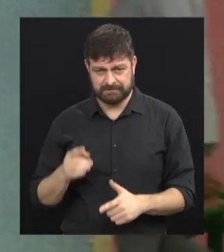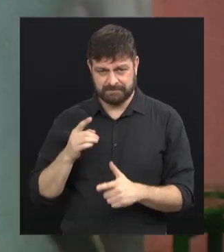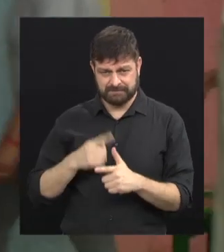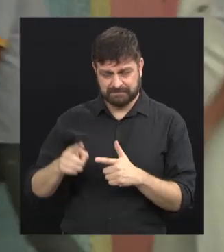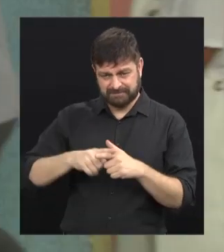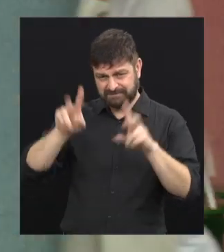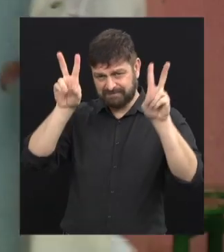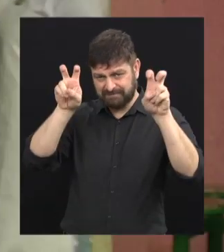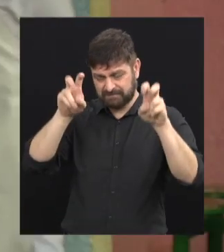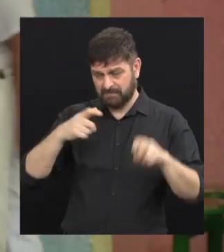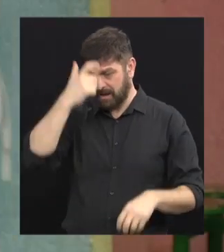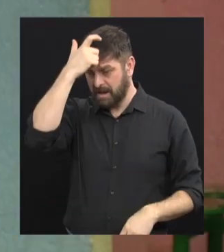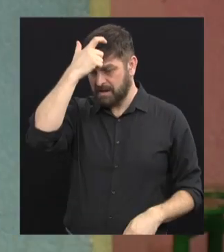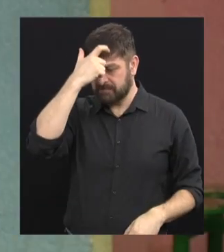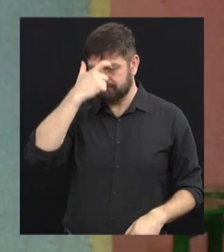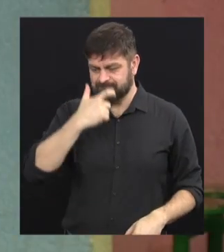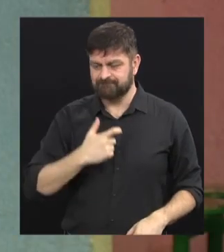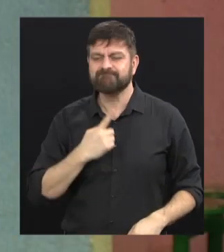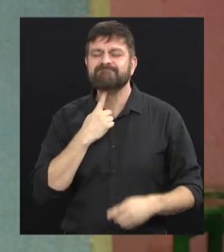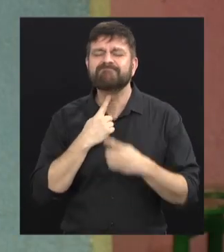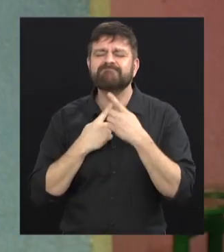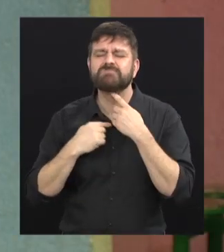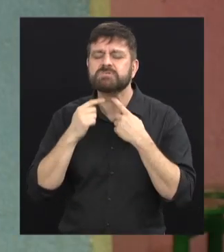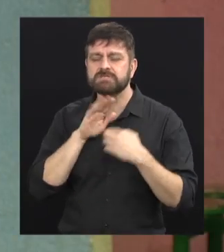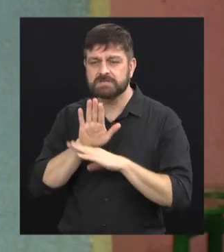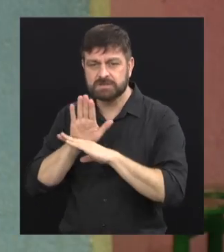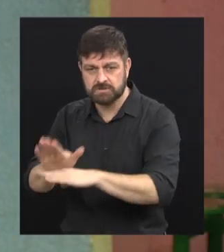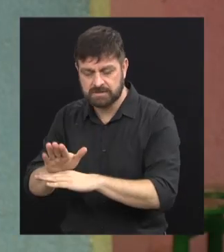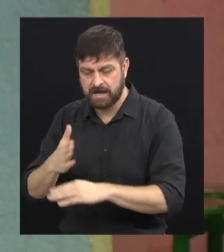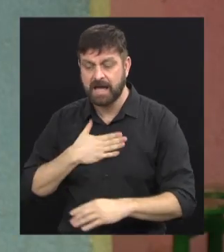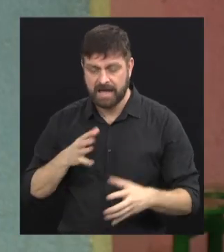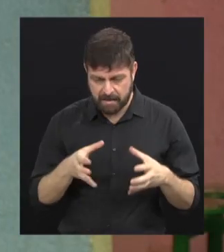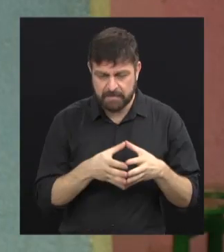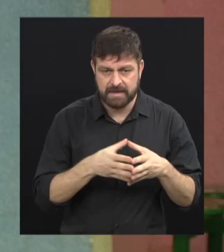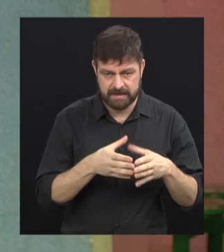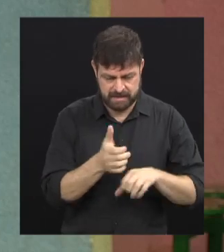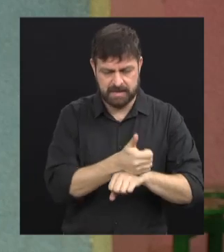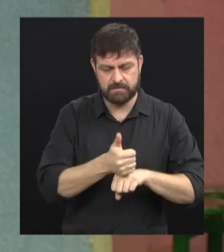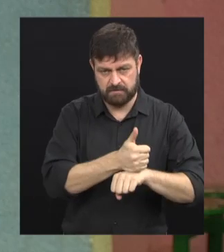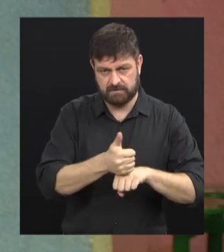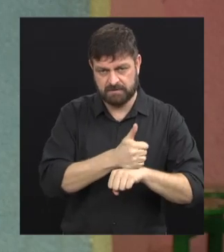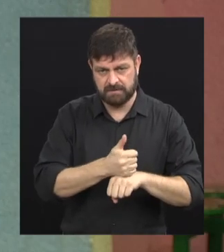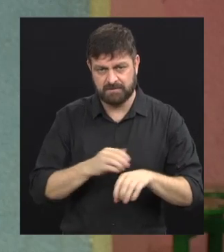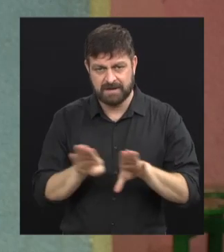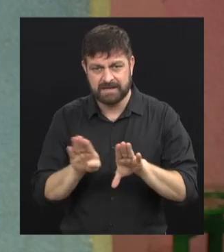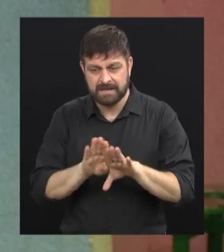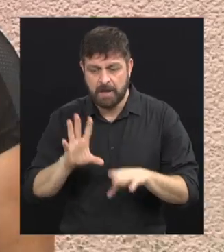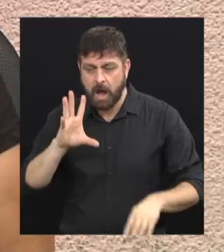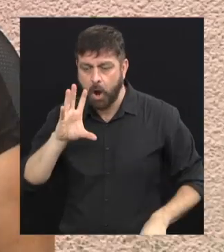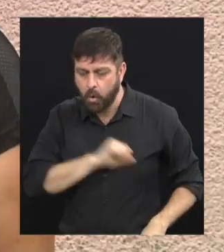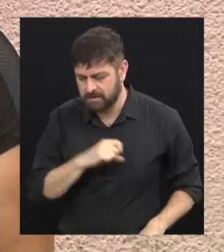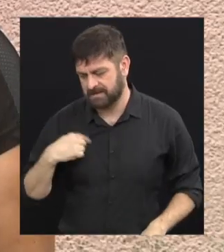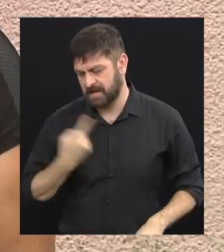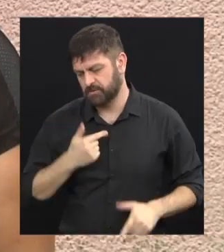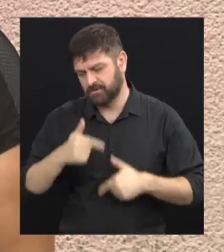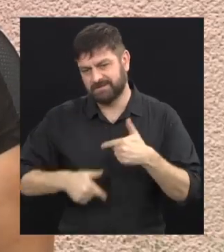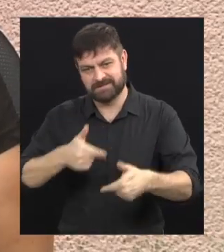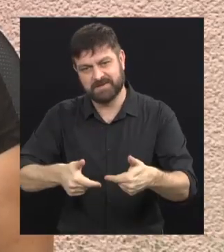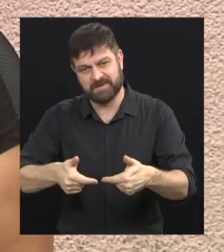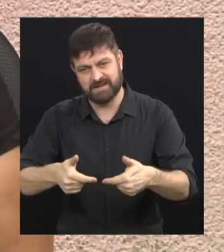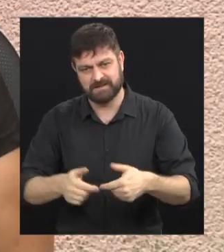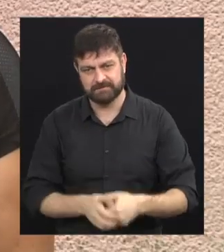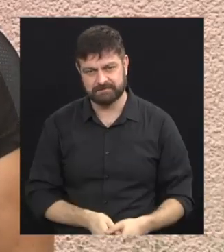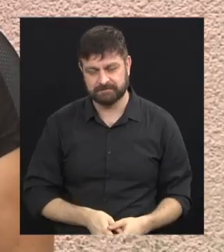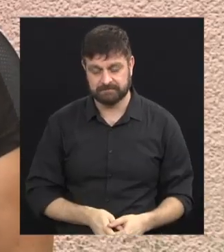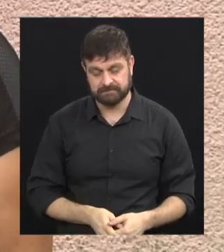cidadania da minha parte e de toda a minha equipe. E também de gostar muito do que a gente faz. Eu acho que isso